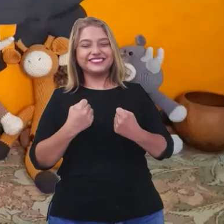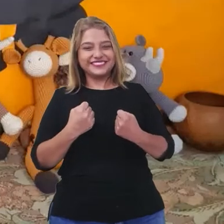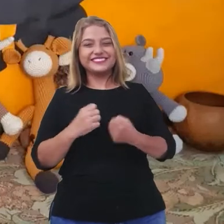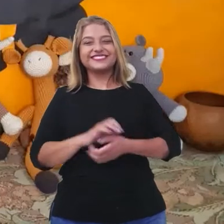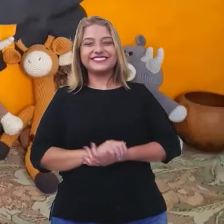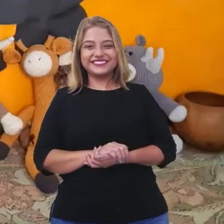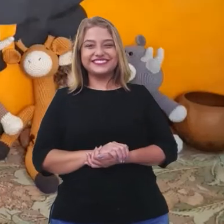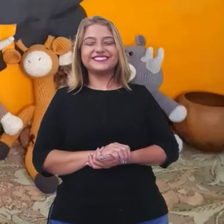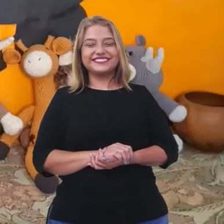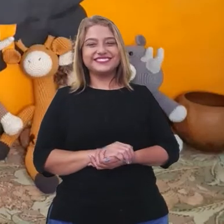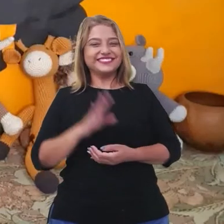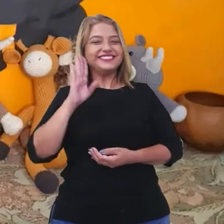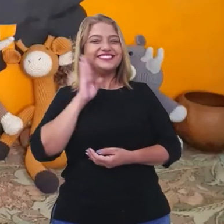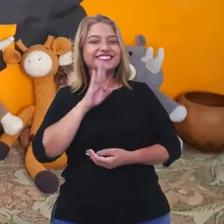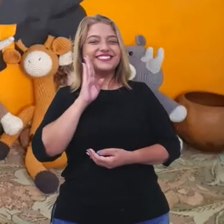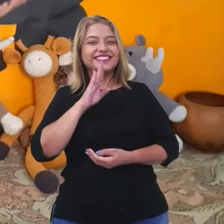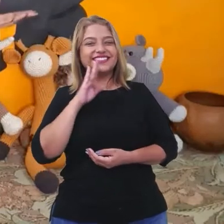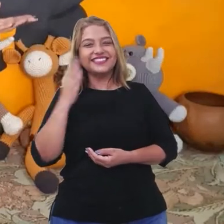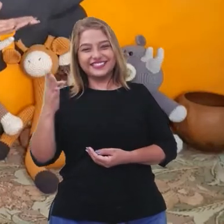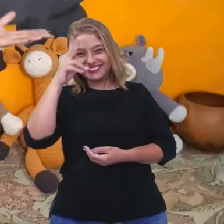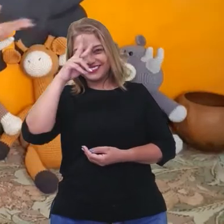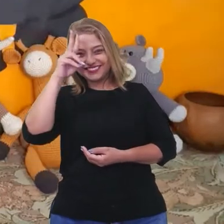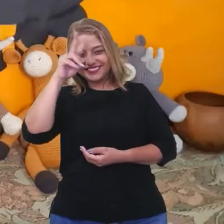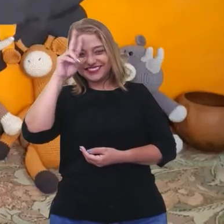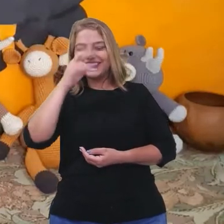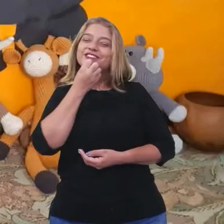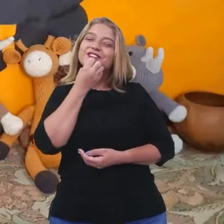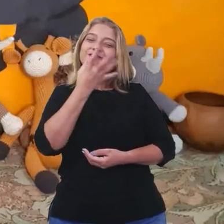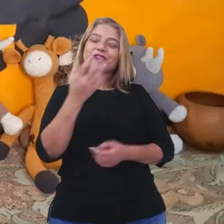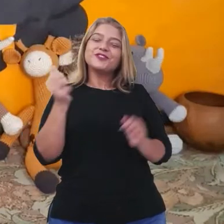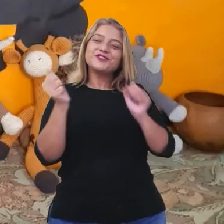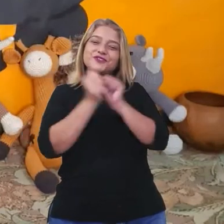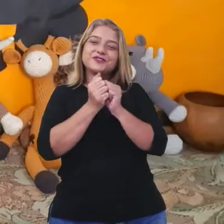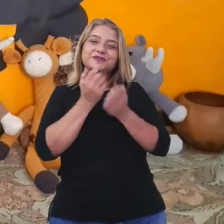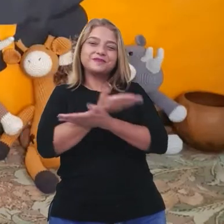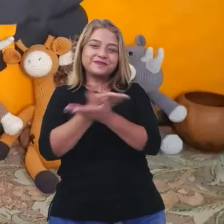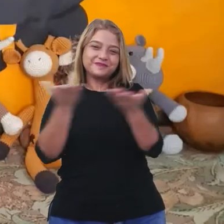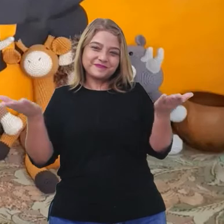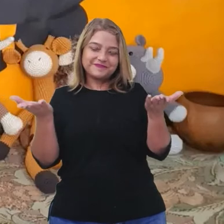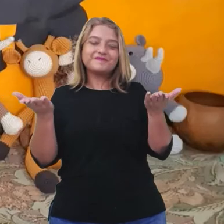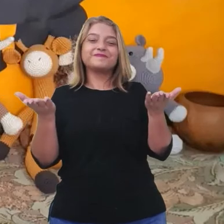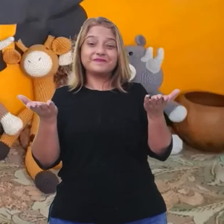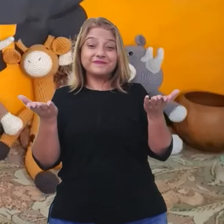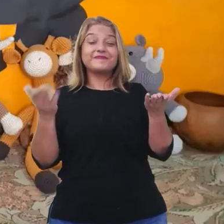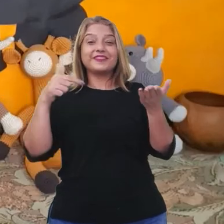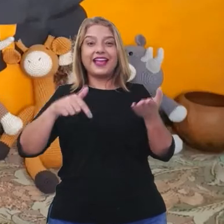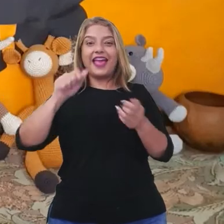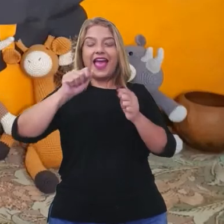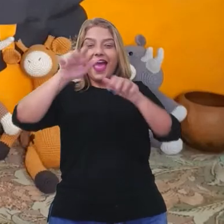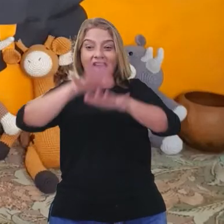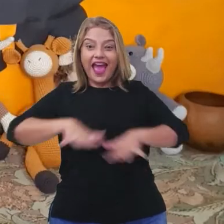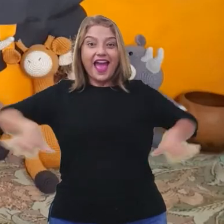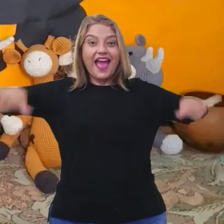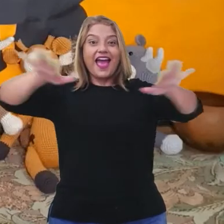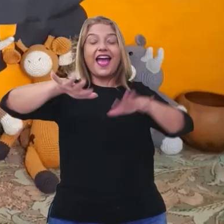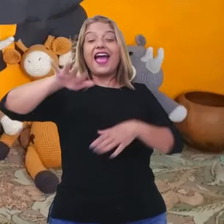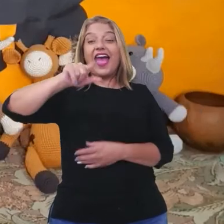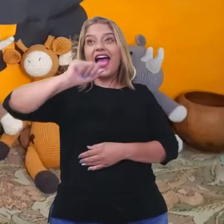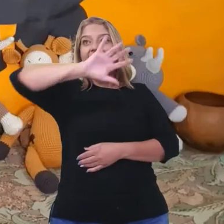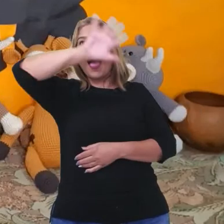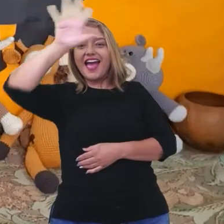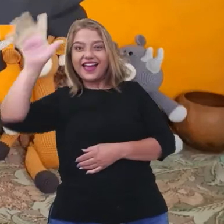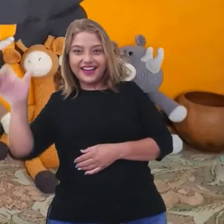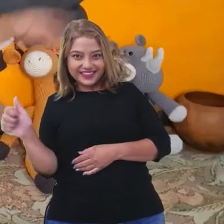história legal, né pessoal? Como foi bom estar com vocês aqui na savana africana.